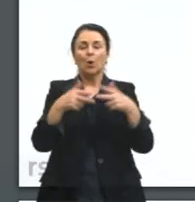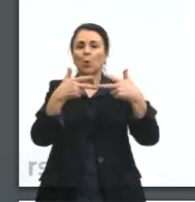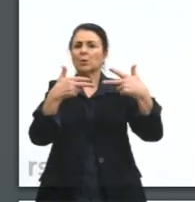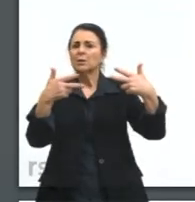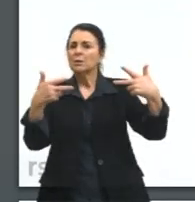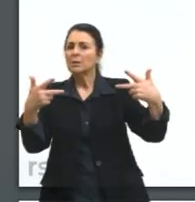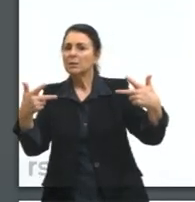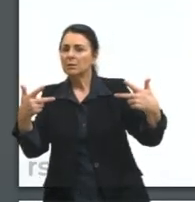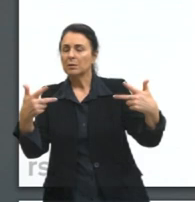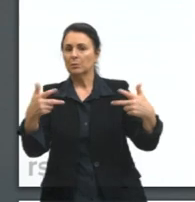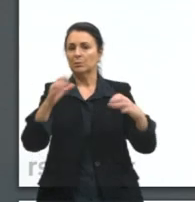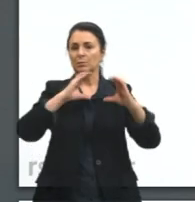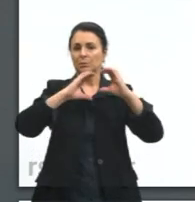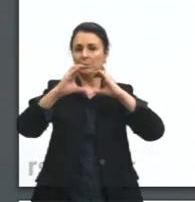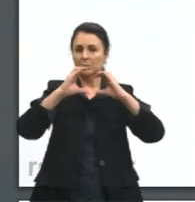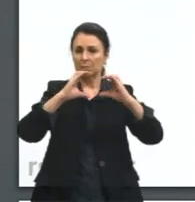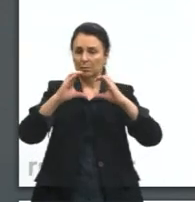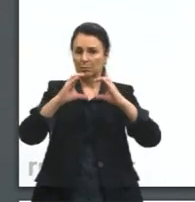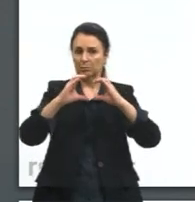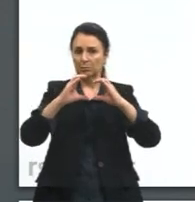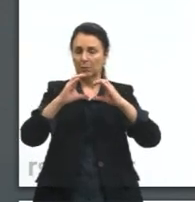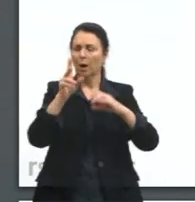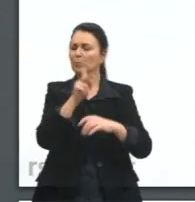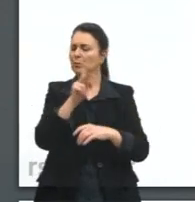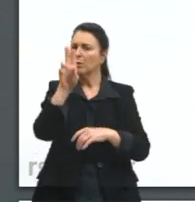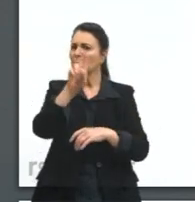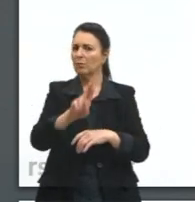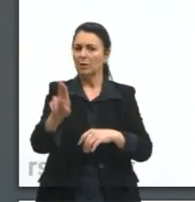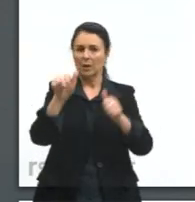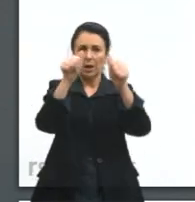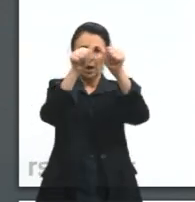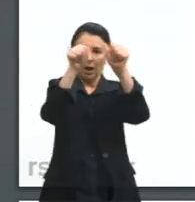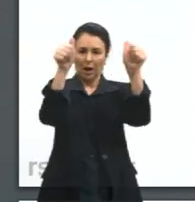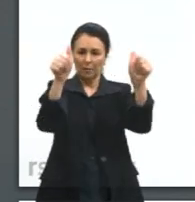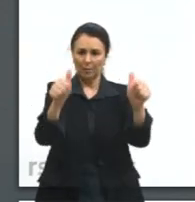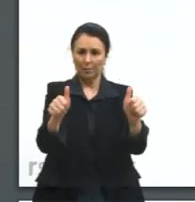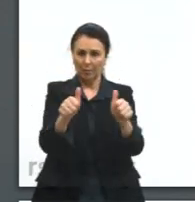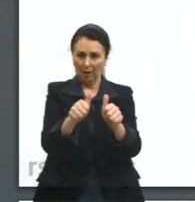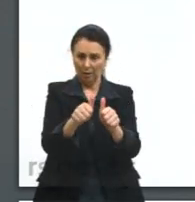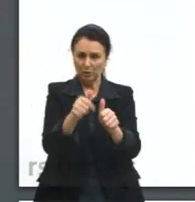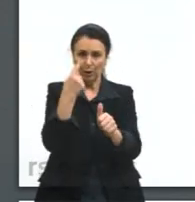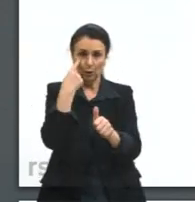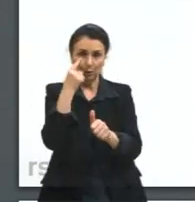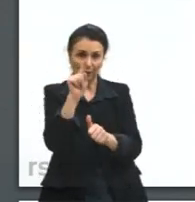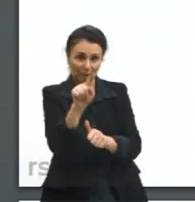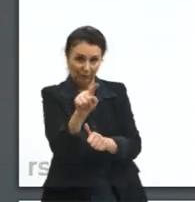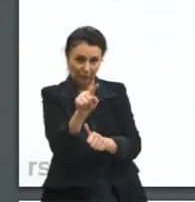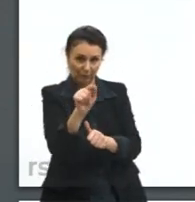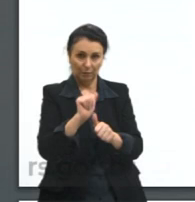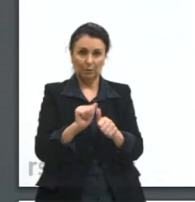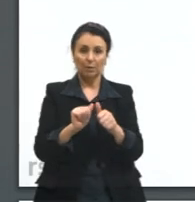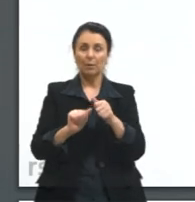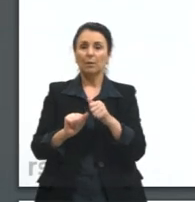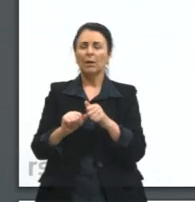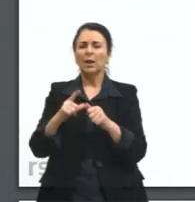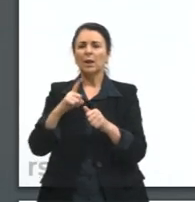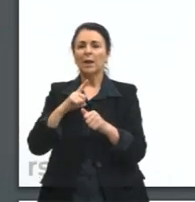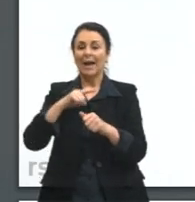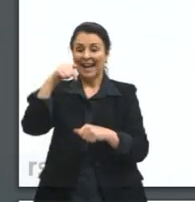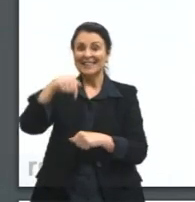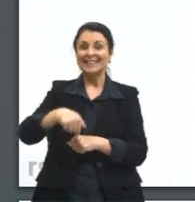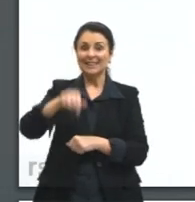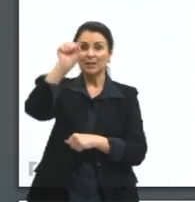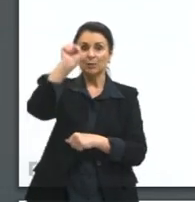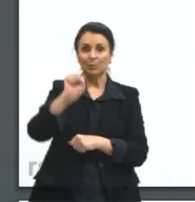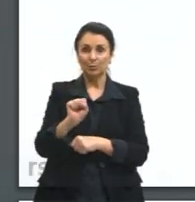da comunicação. É quase, eu vou usar a imagem que aqui na figura, né? Aqui a gente tem um... Aqui no sul a gente chama